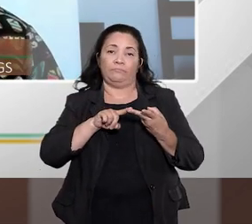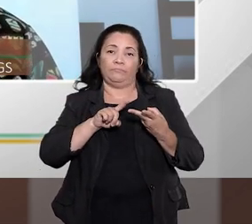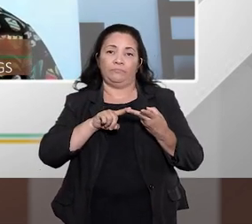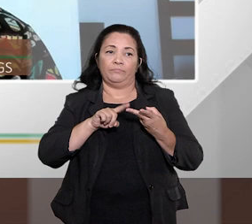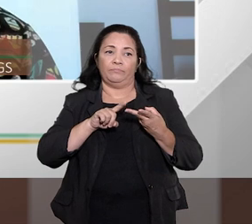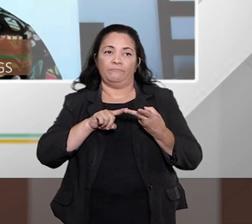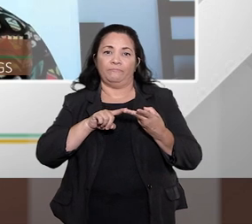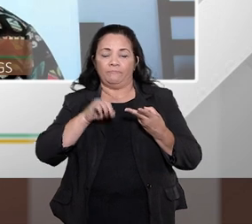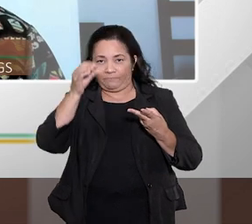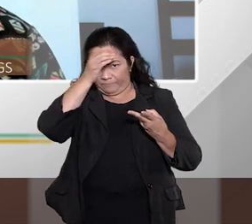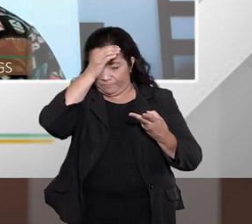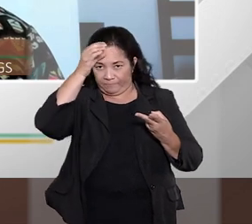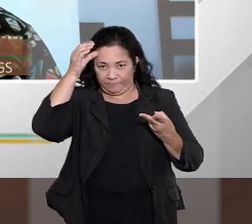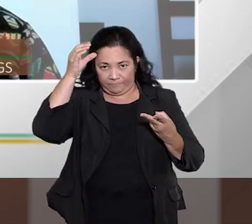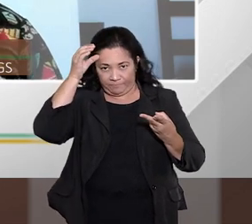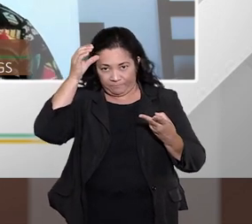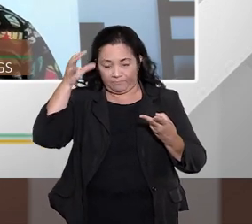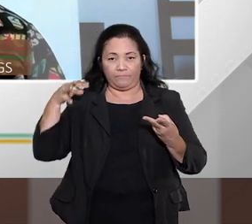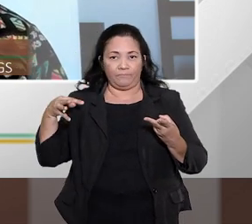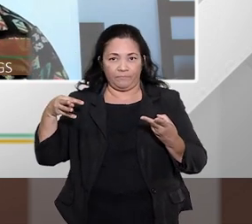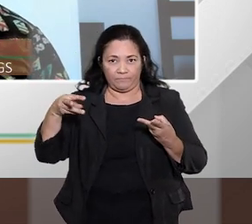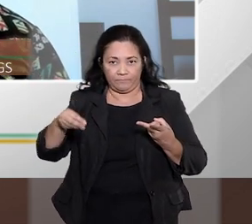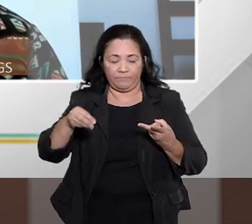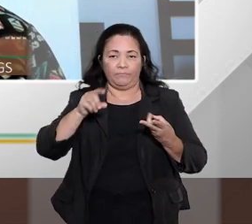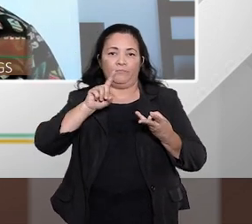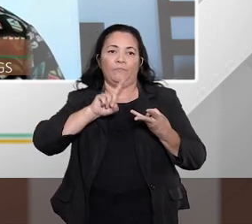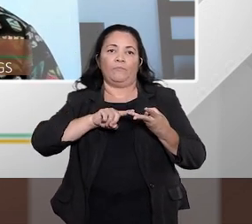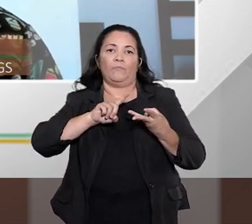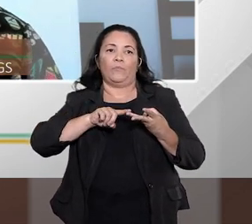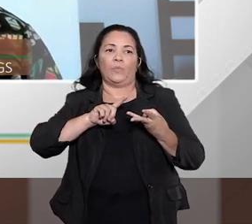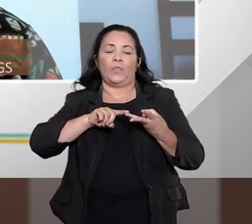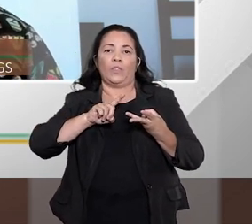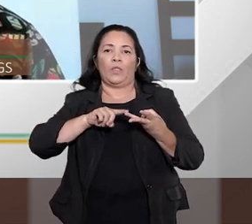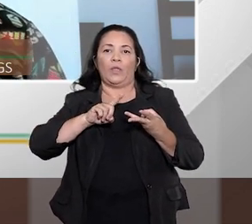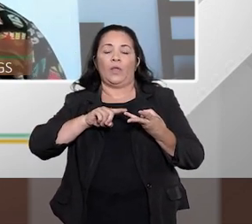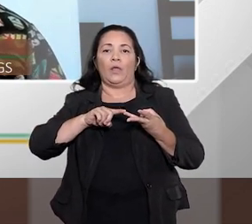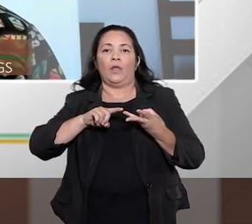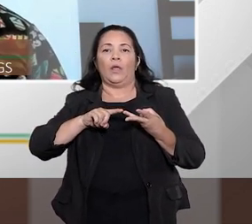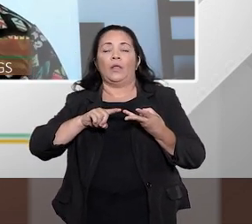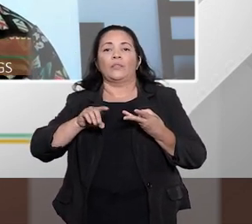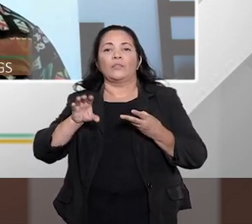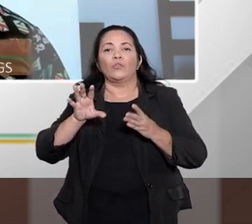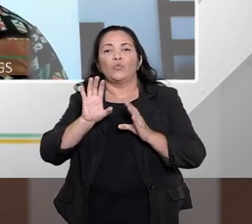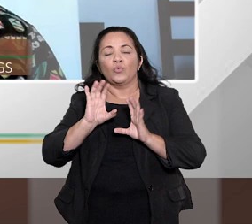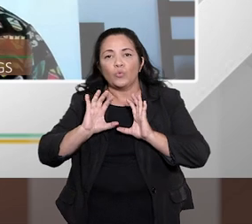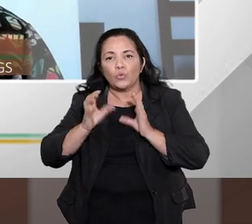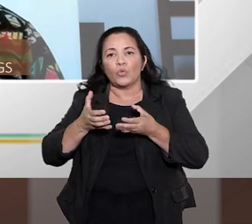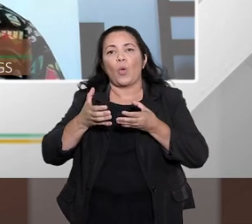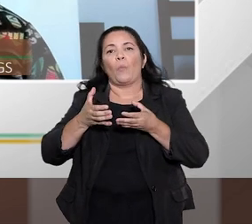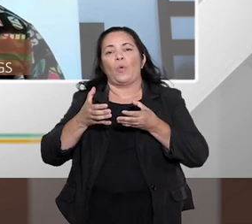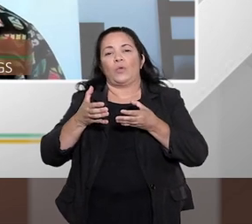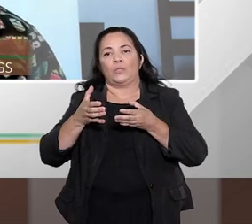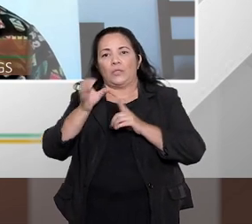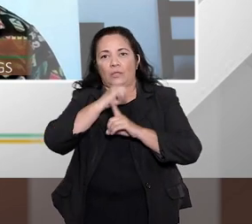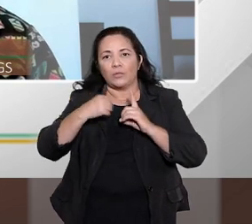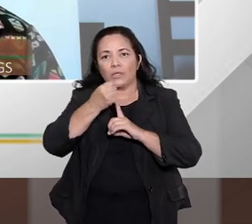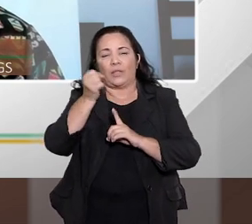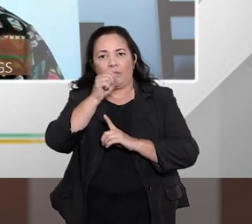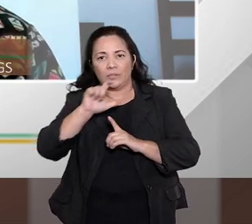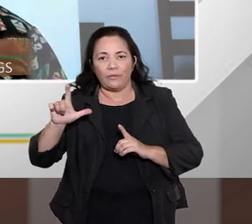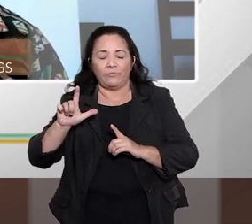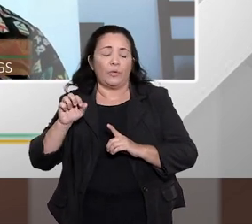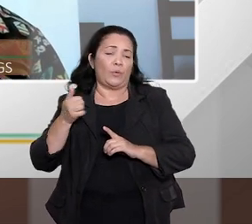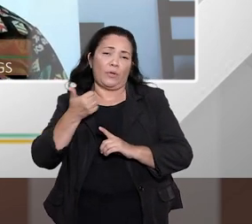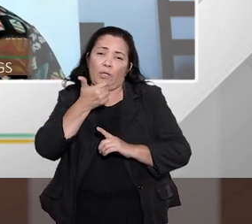dos consumidores das organizações da sociedade civil no sentido de capacitação para essas